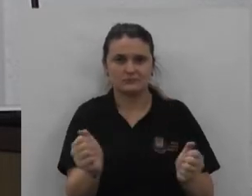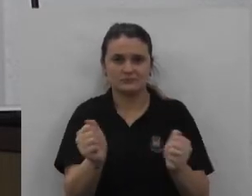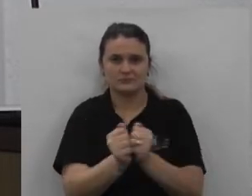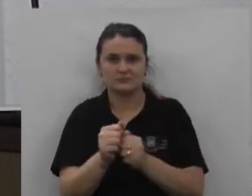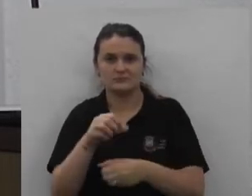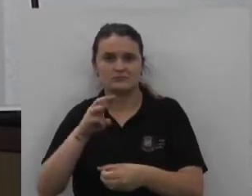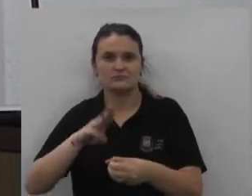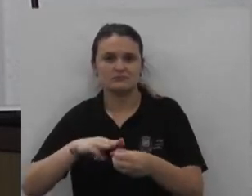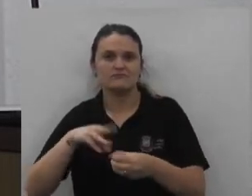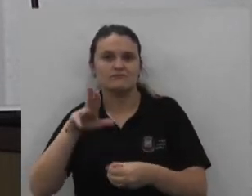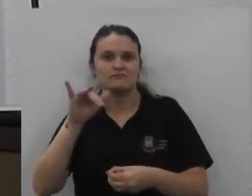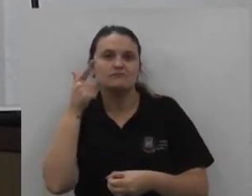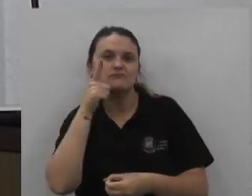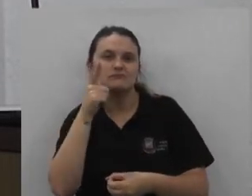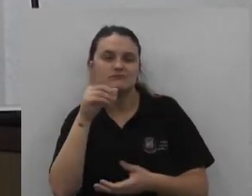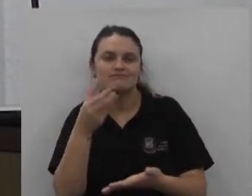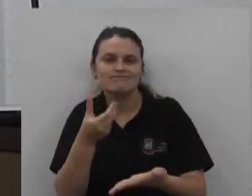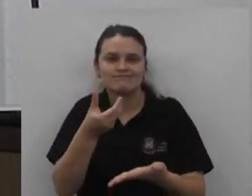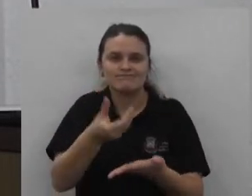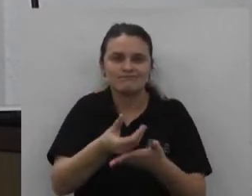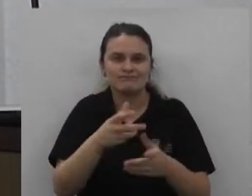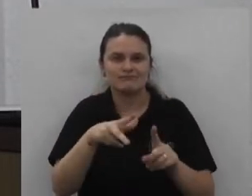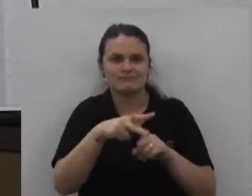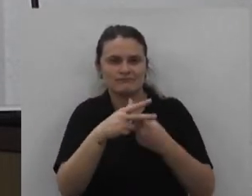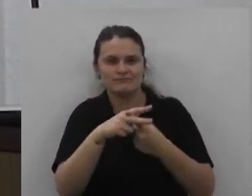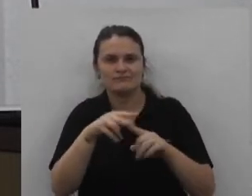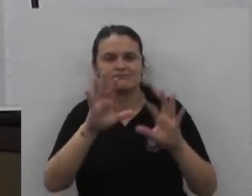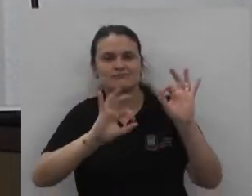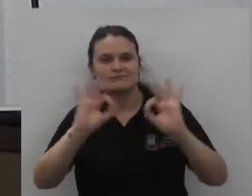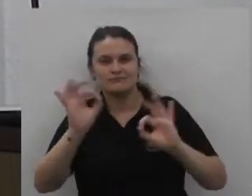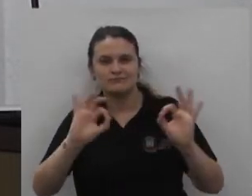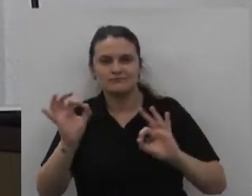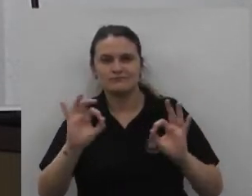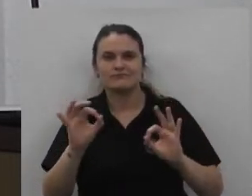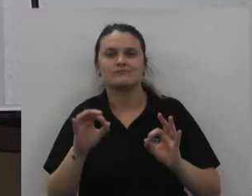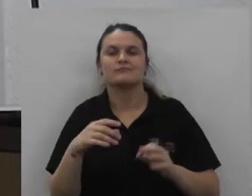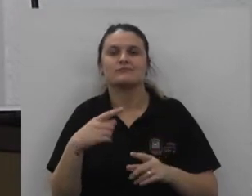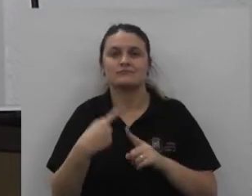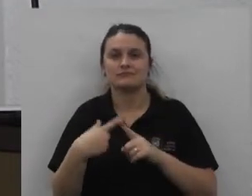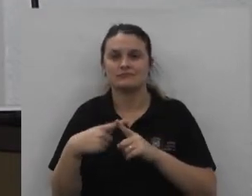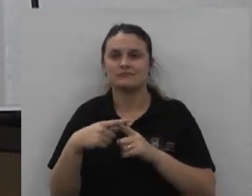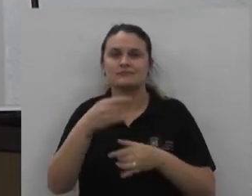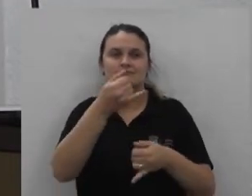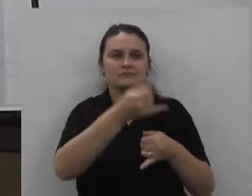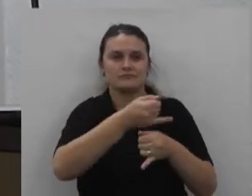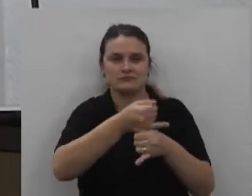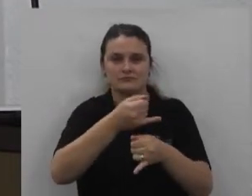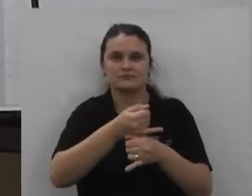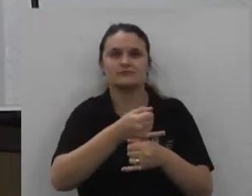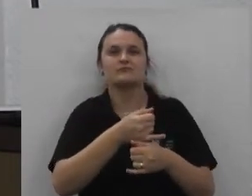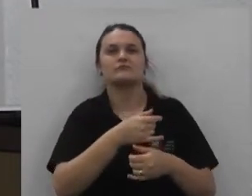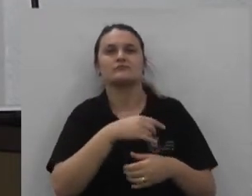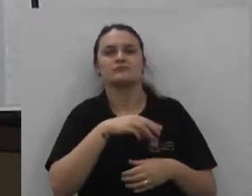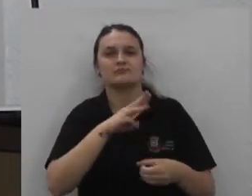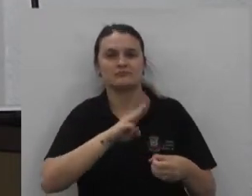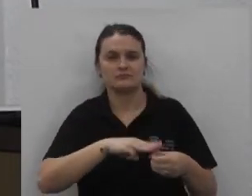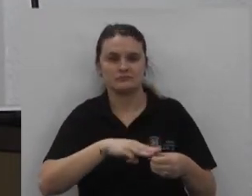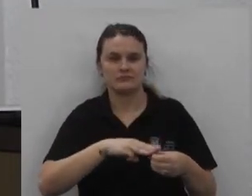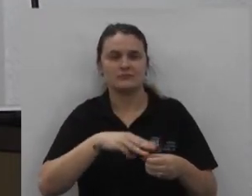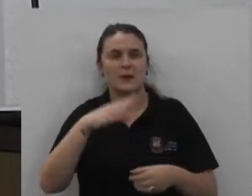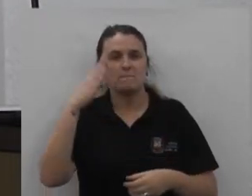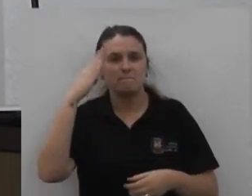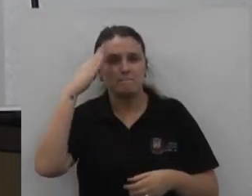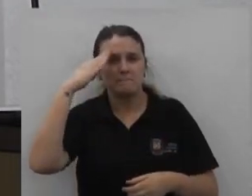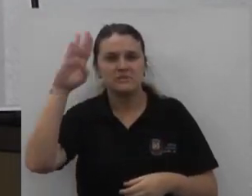estarão recebendo essa reforma essa melhoria levantado por vocês diretoras municipais mas principalmente